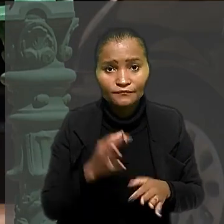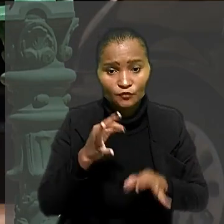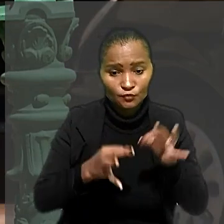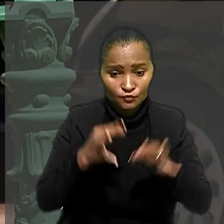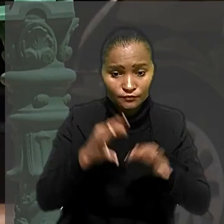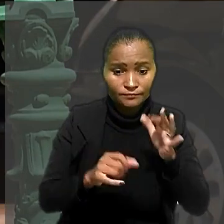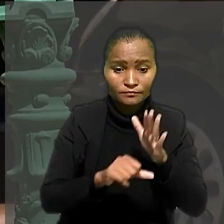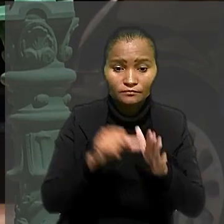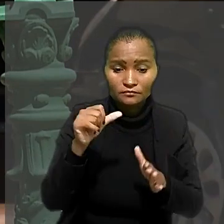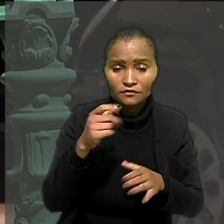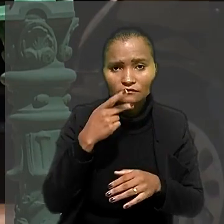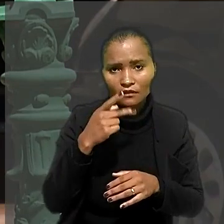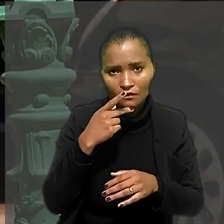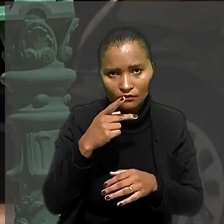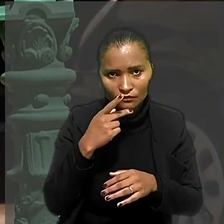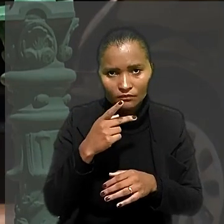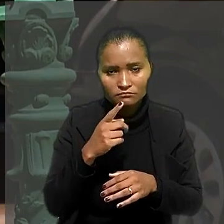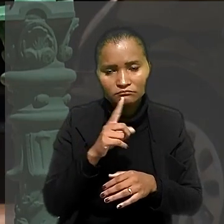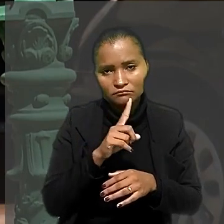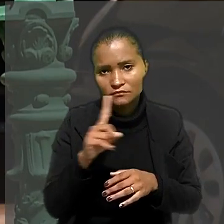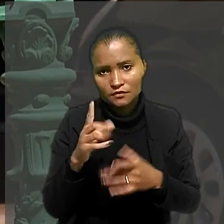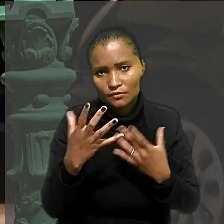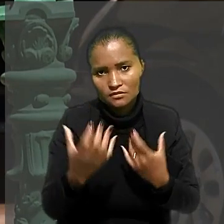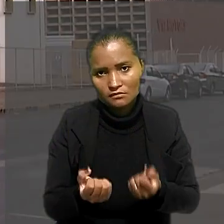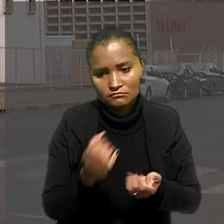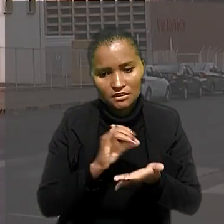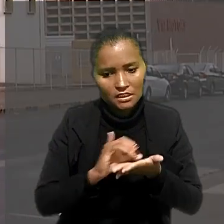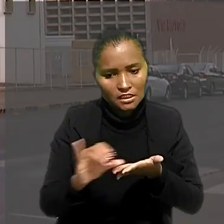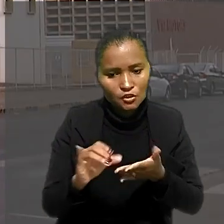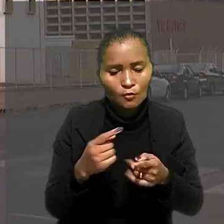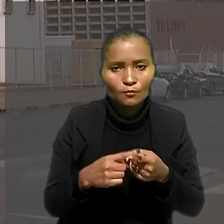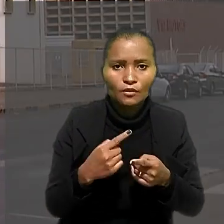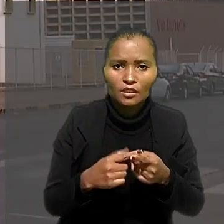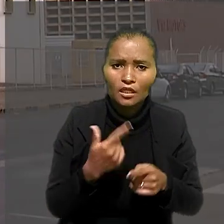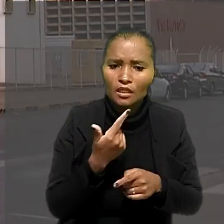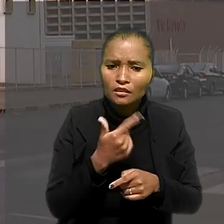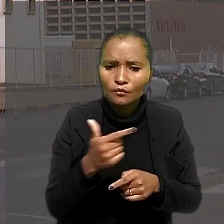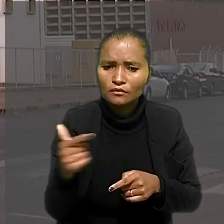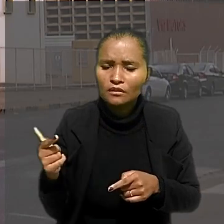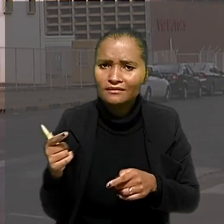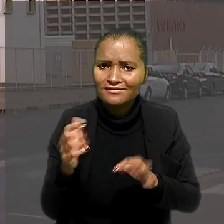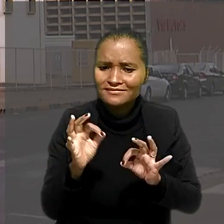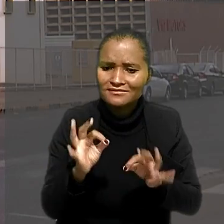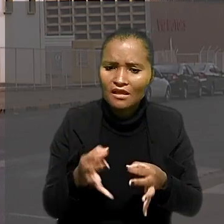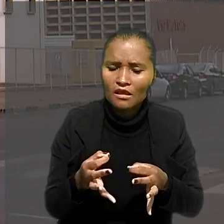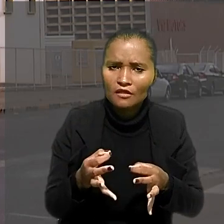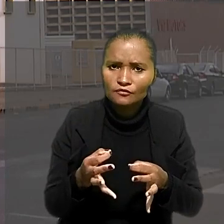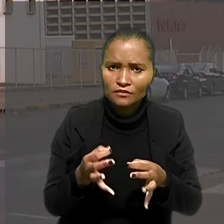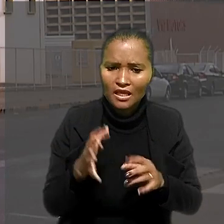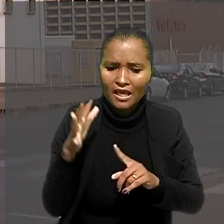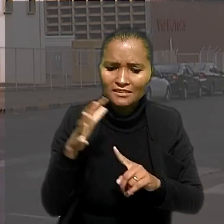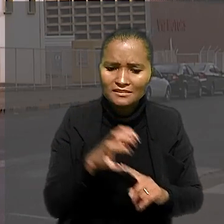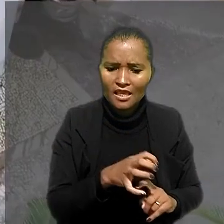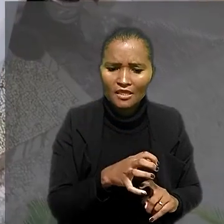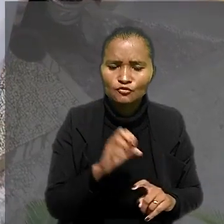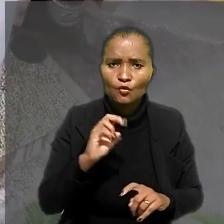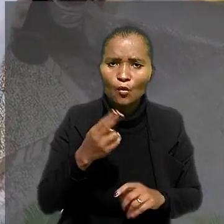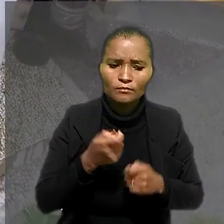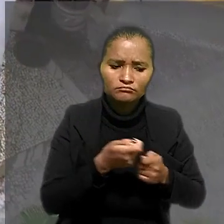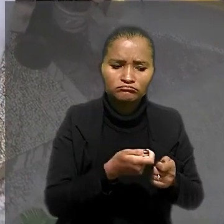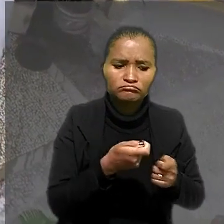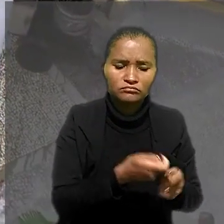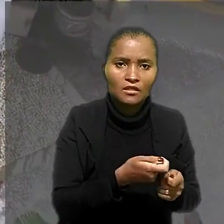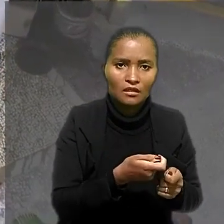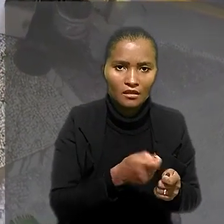primeiro grau julgou improcedente o pedido de indenização, porque não teria ficado configurado assédio ou perseguição. A